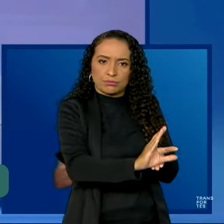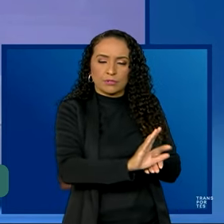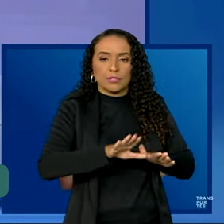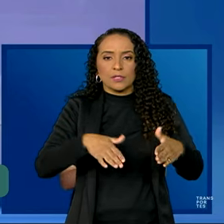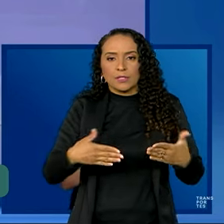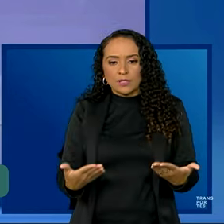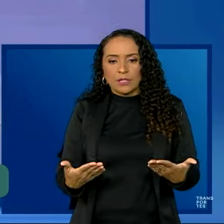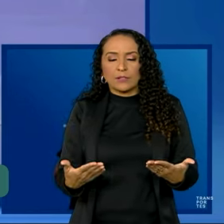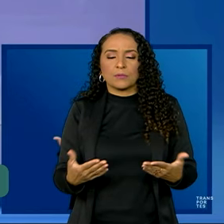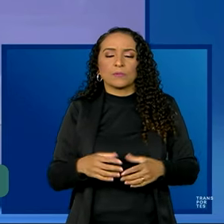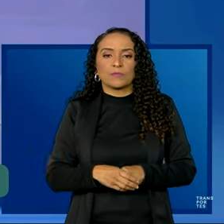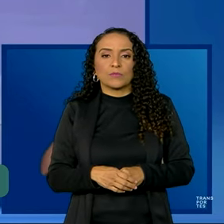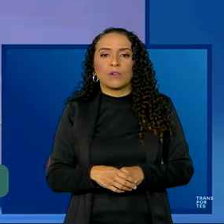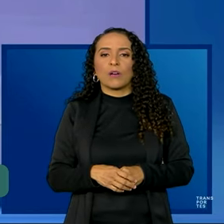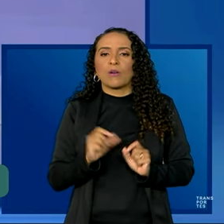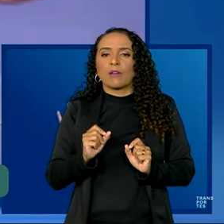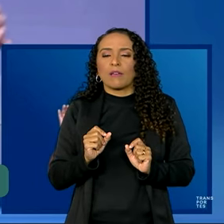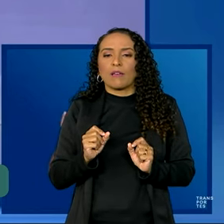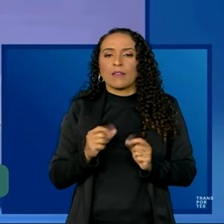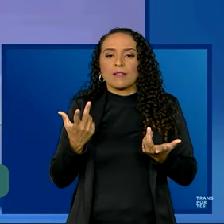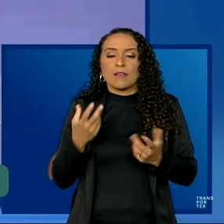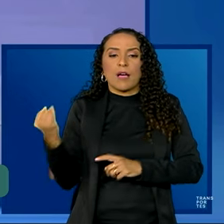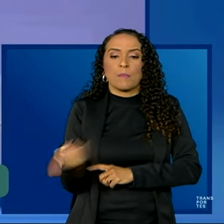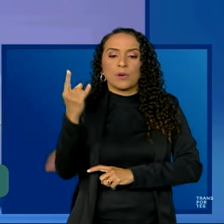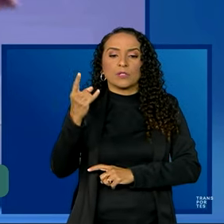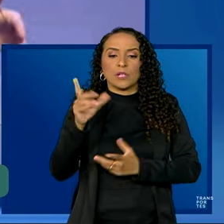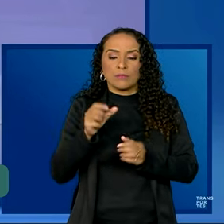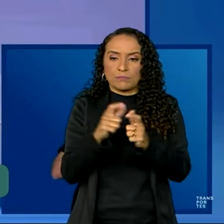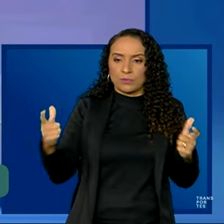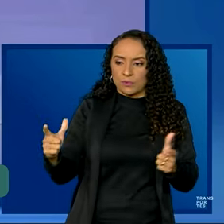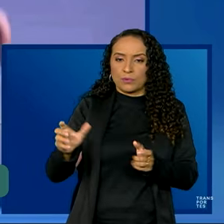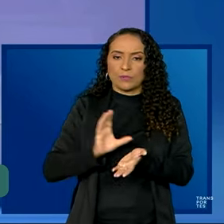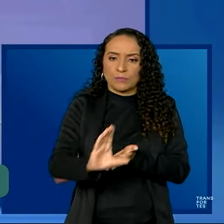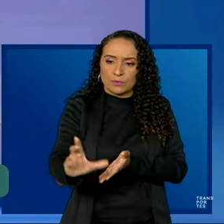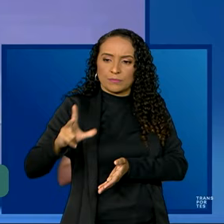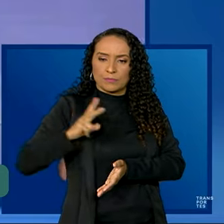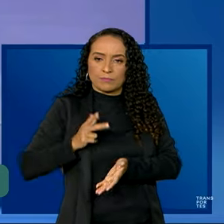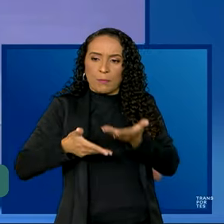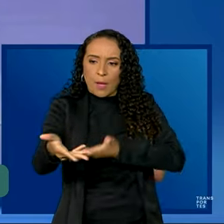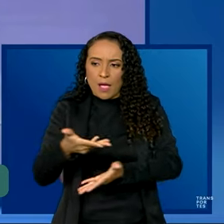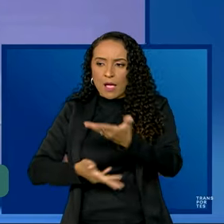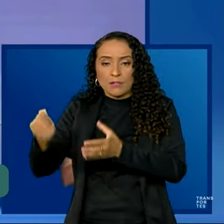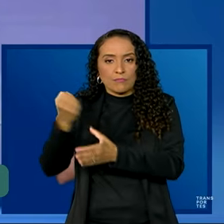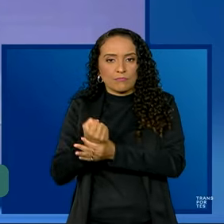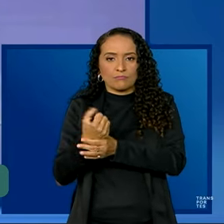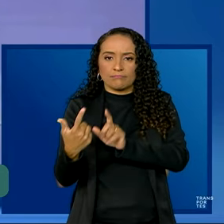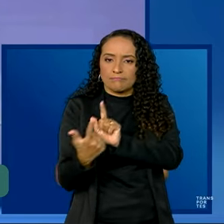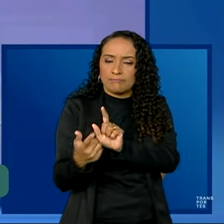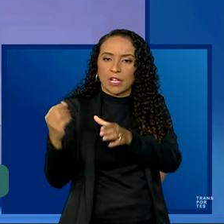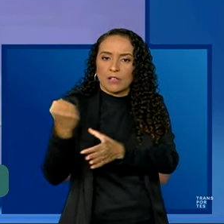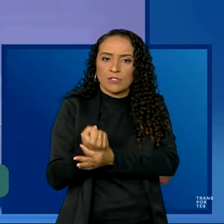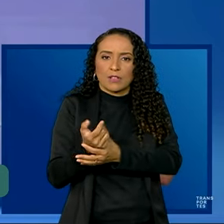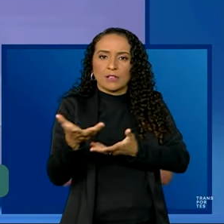Então, Maurício, o segredo é ampliar o investimento privado, com diálogo, com segurança, com proximidade, garantindo